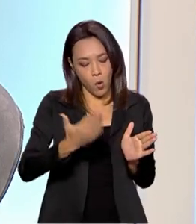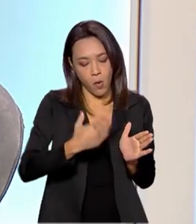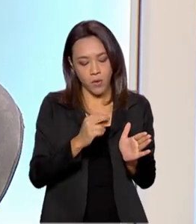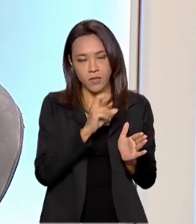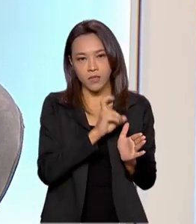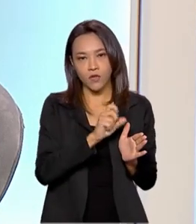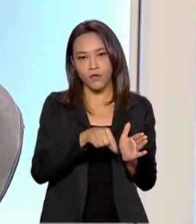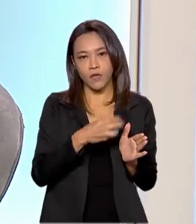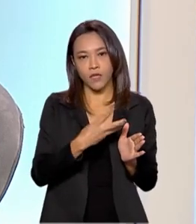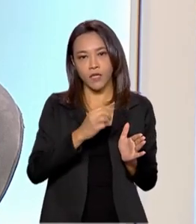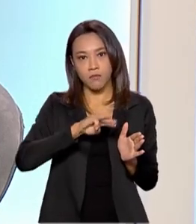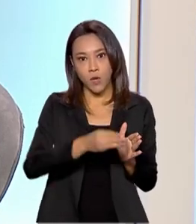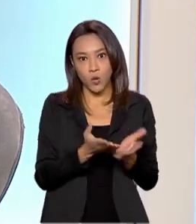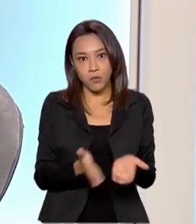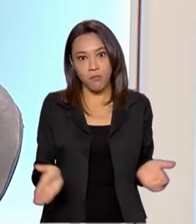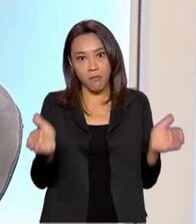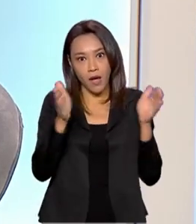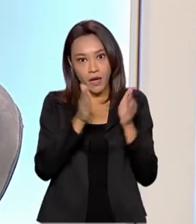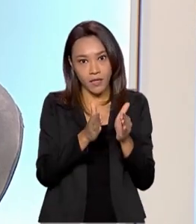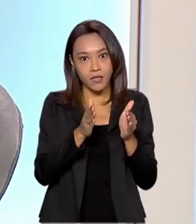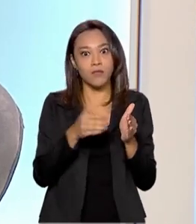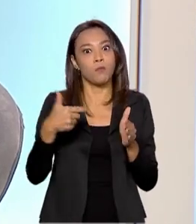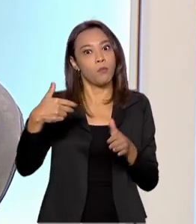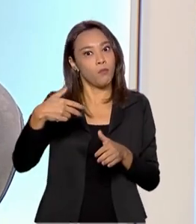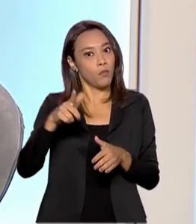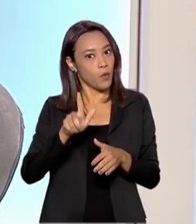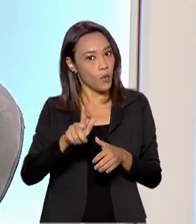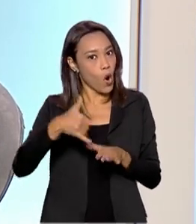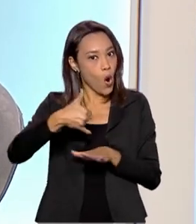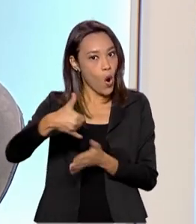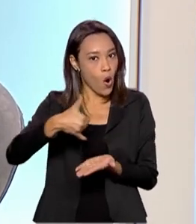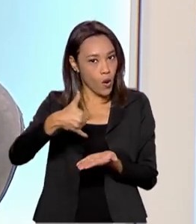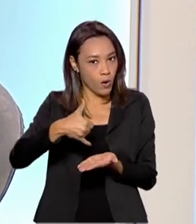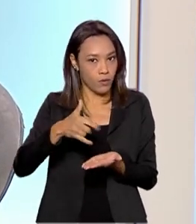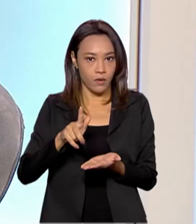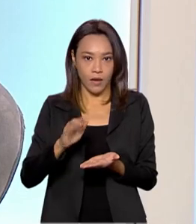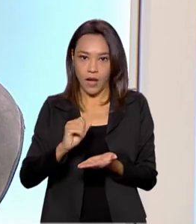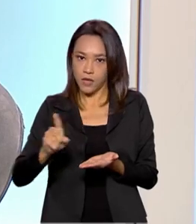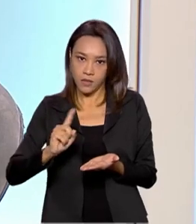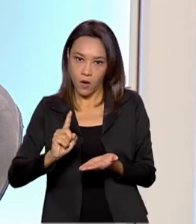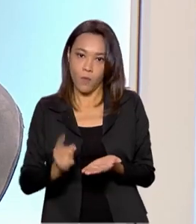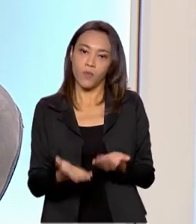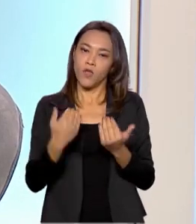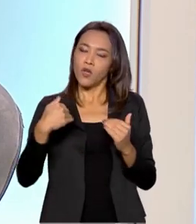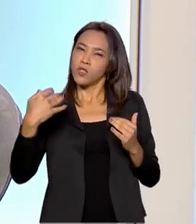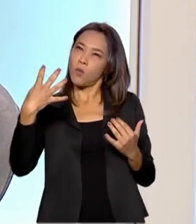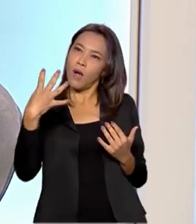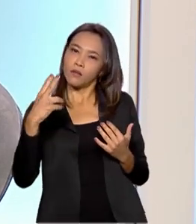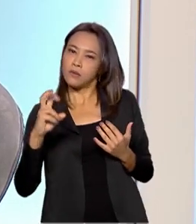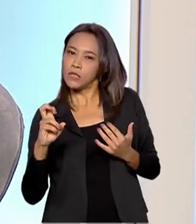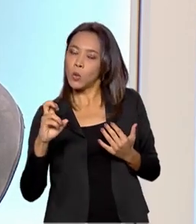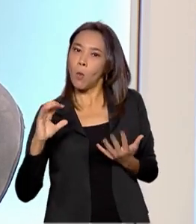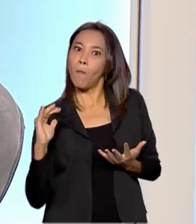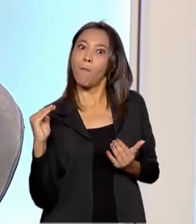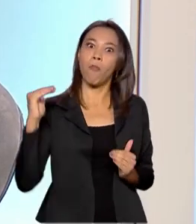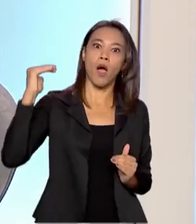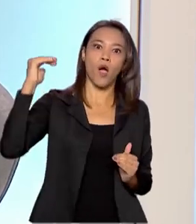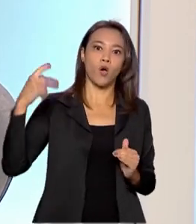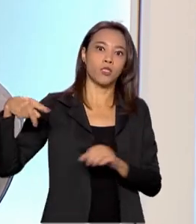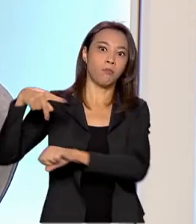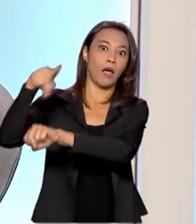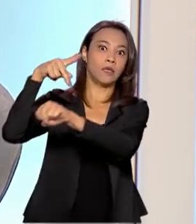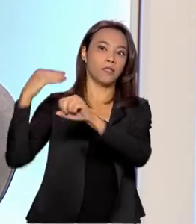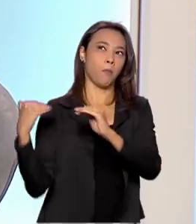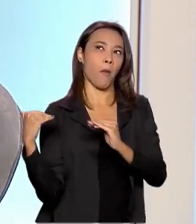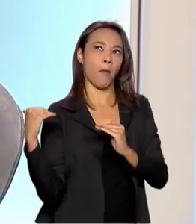,3 milhões de barris de petróleo por dia, só óleo, aí não tem gás, nós estaremos entre os 4, 5 maiores produtores